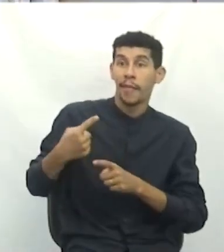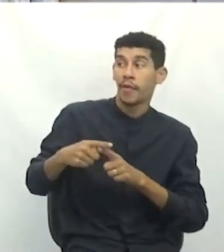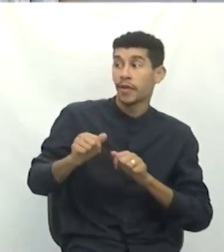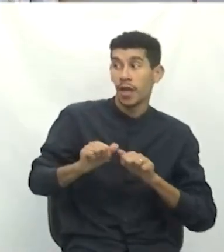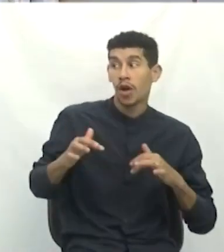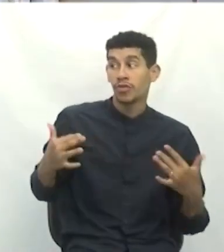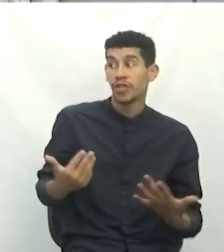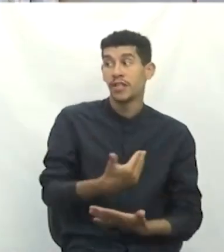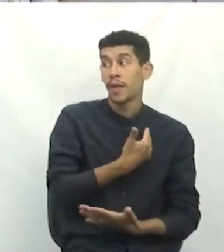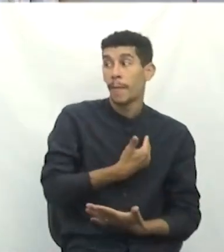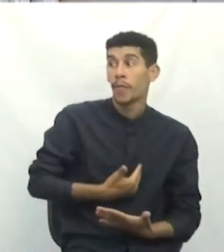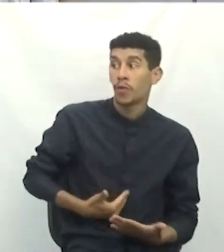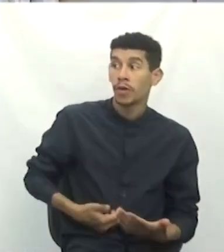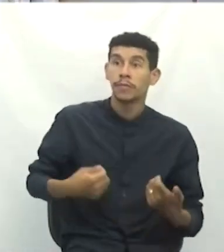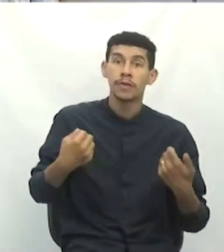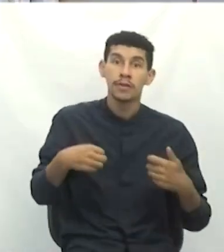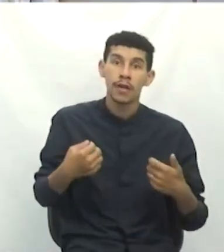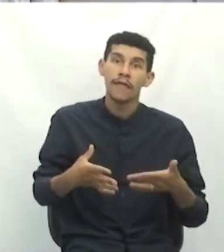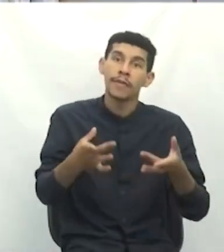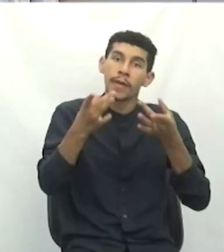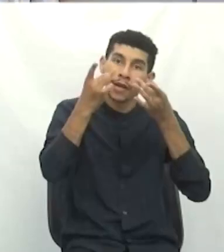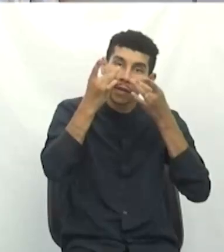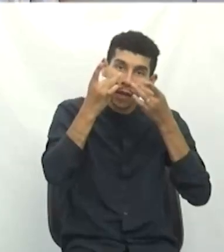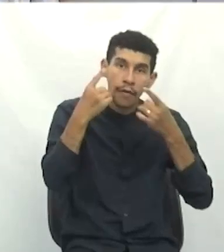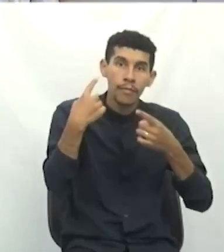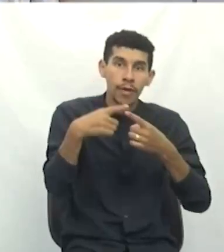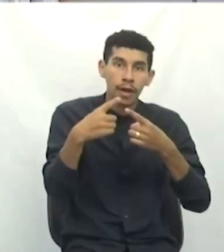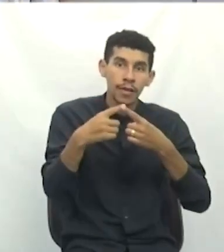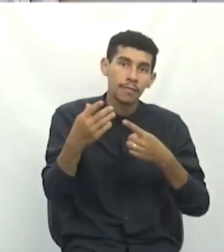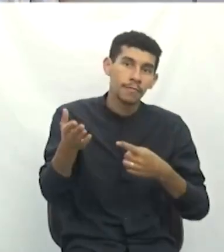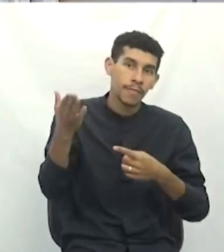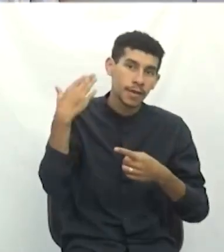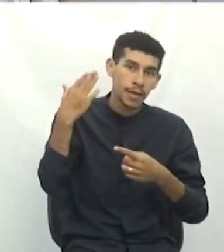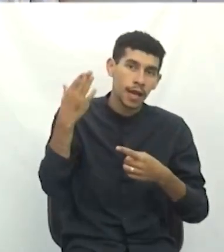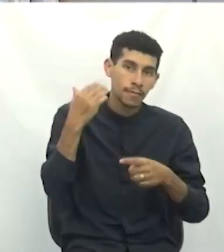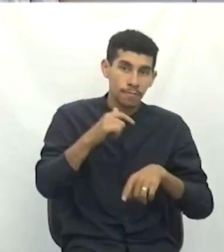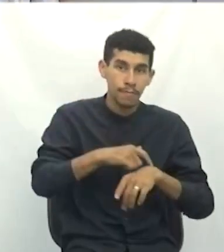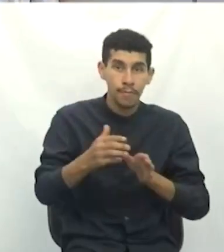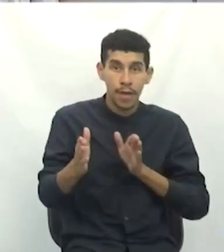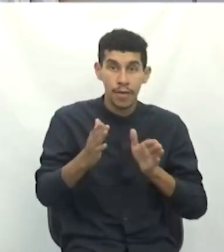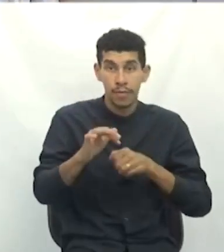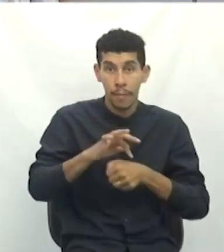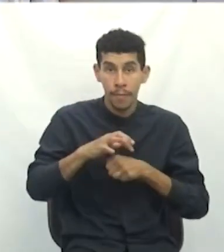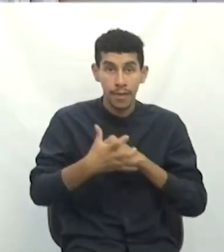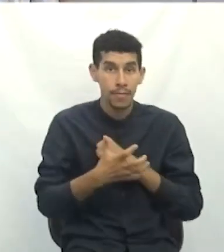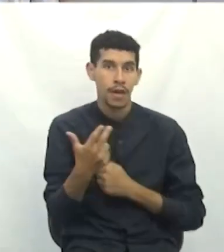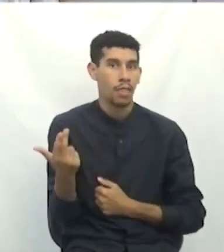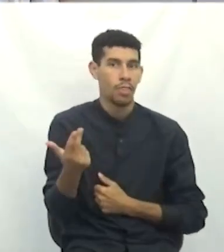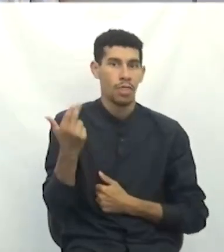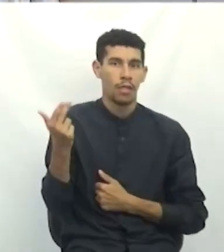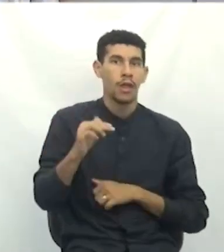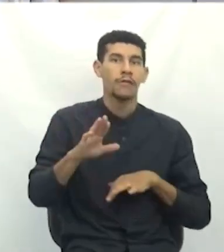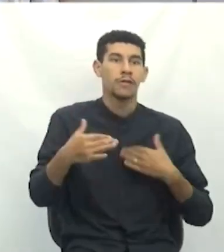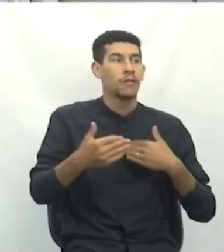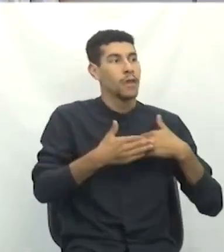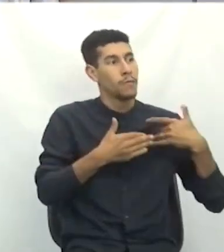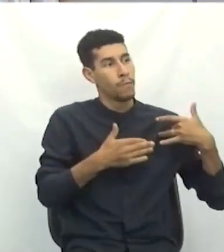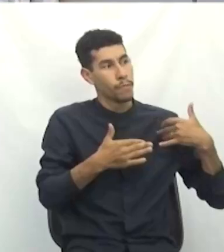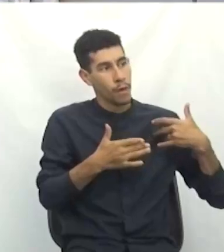públicas que teriam que ser presenciais, e nós estávamos passando pelo Covid, então, foi